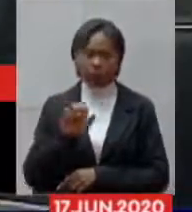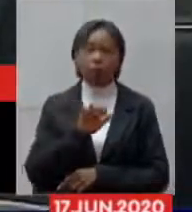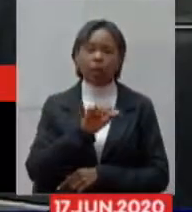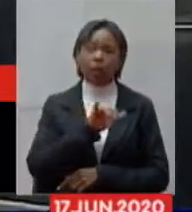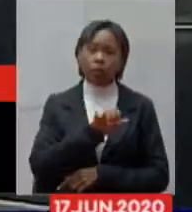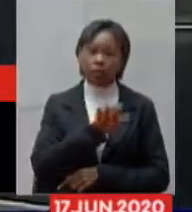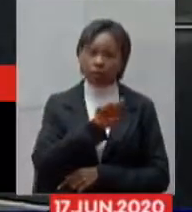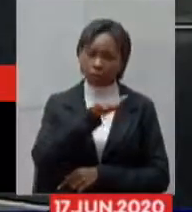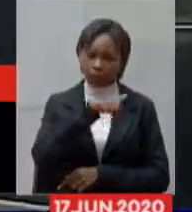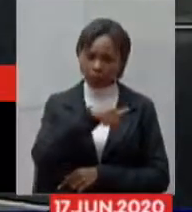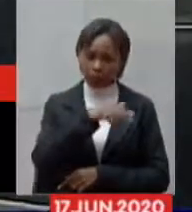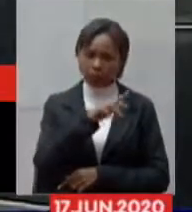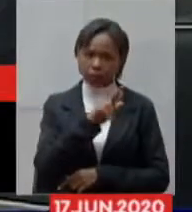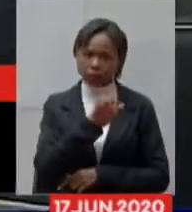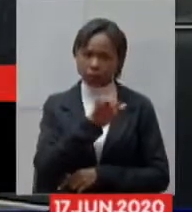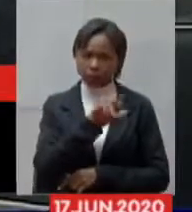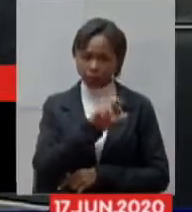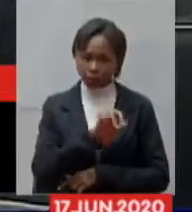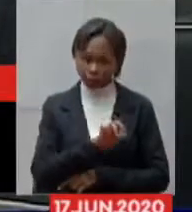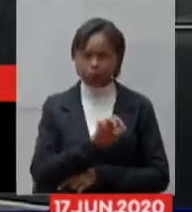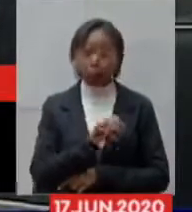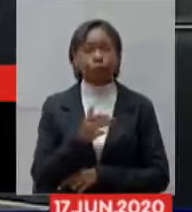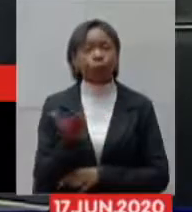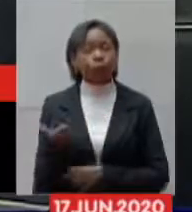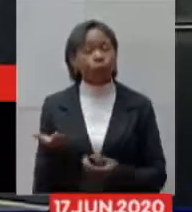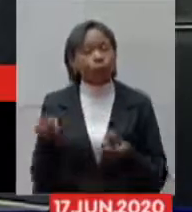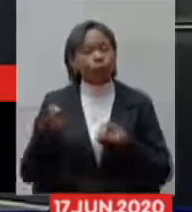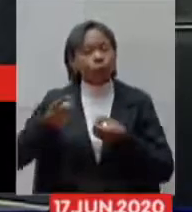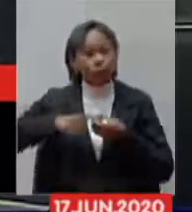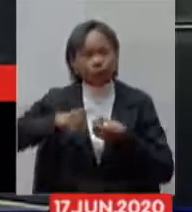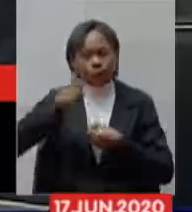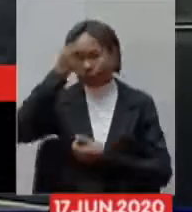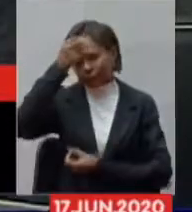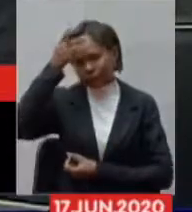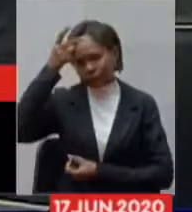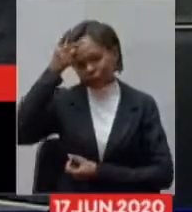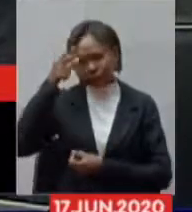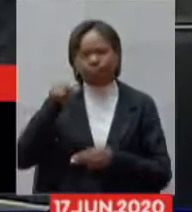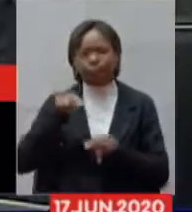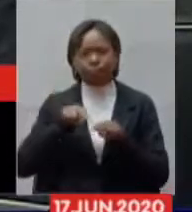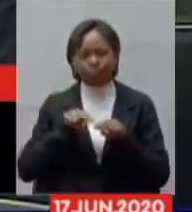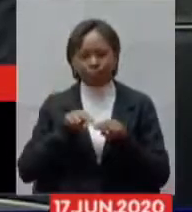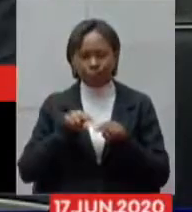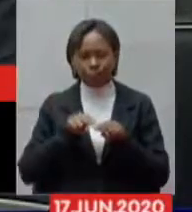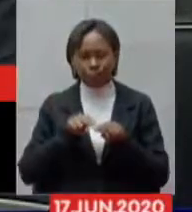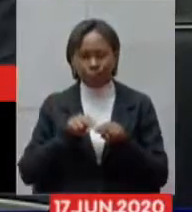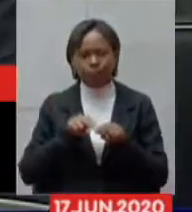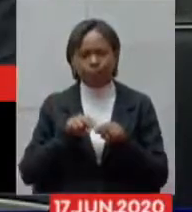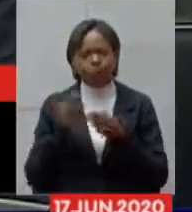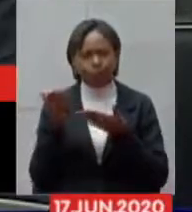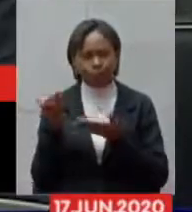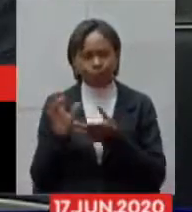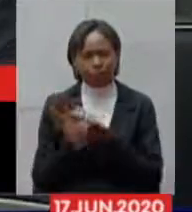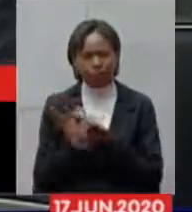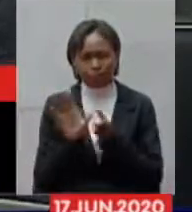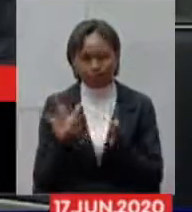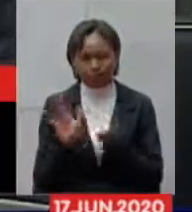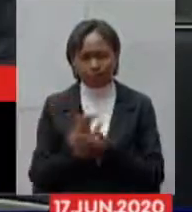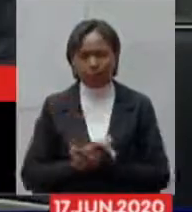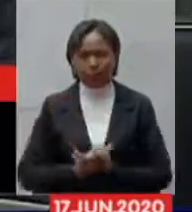retornar agora ao prefeito de Uberaba Paulo Pial com muita alegria com a palavra o prefeito Paulo Pial